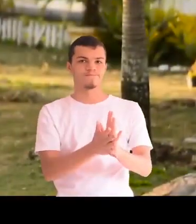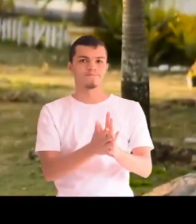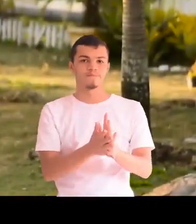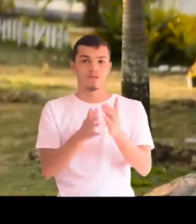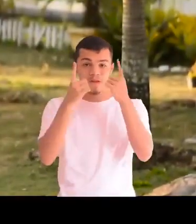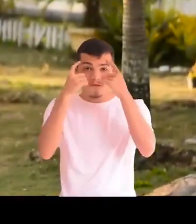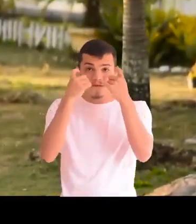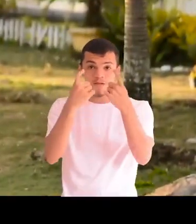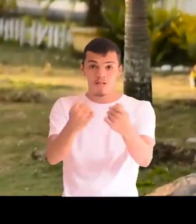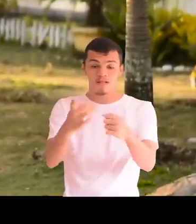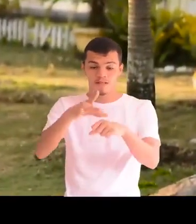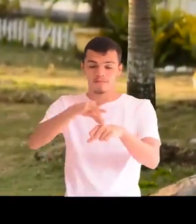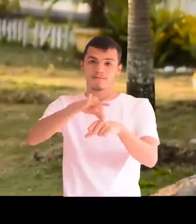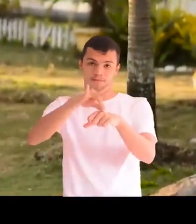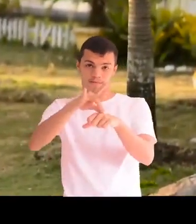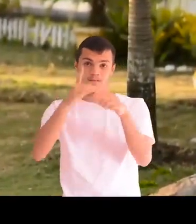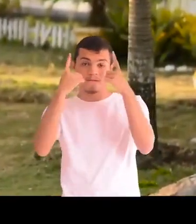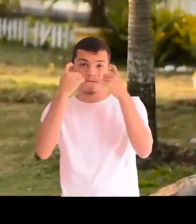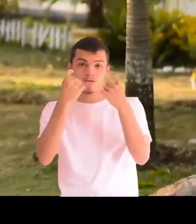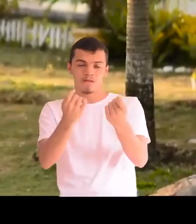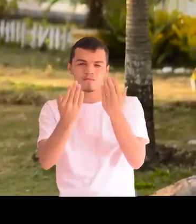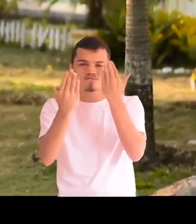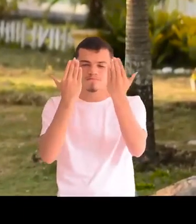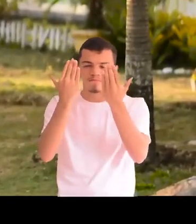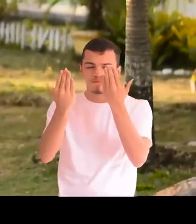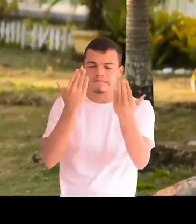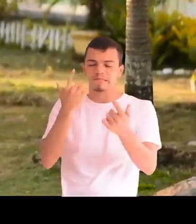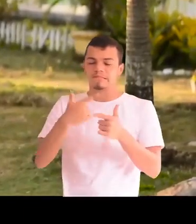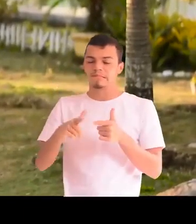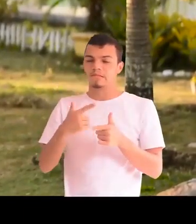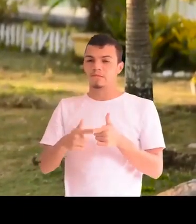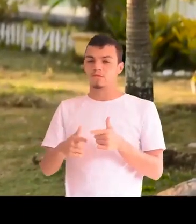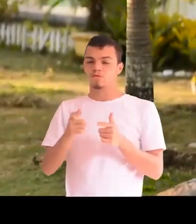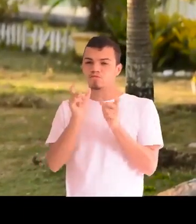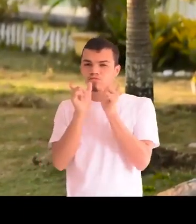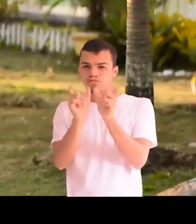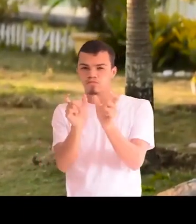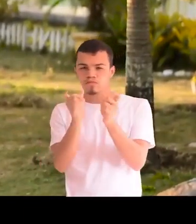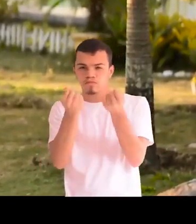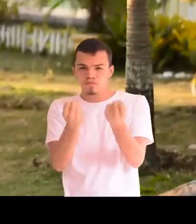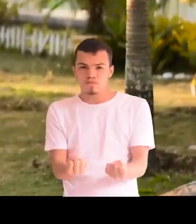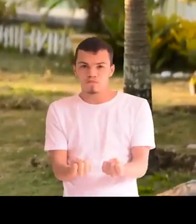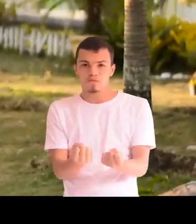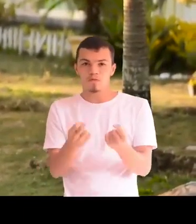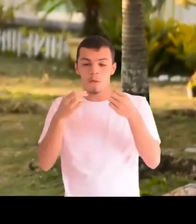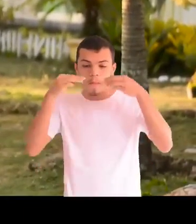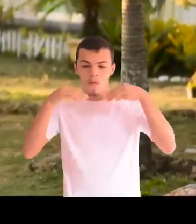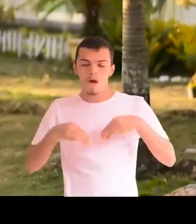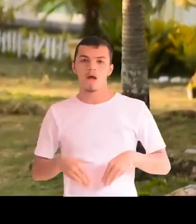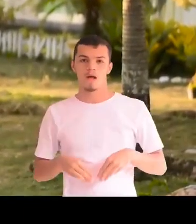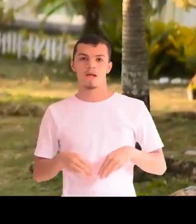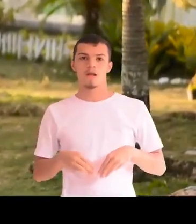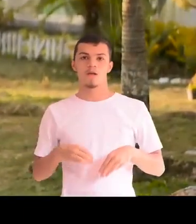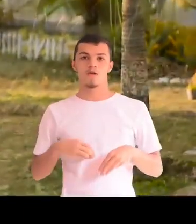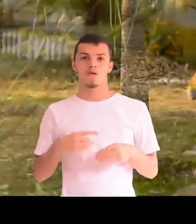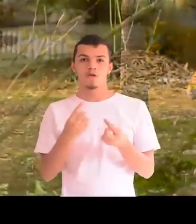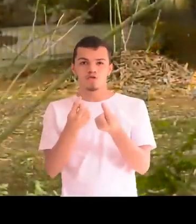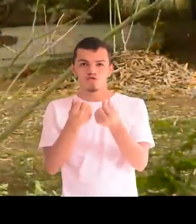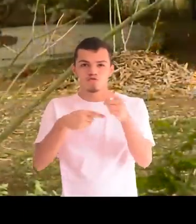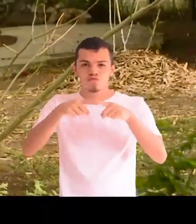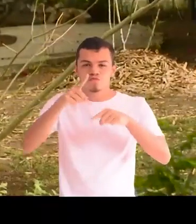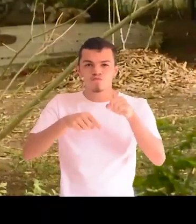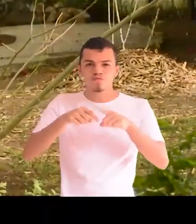violência física, psicológica, verbal, moral, patrimonial,